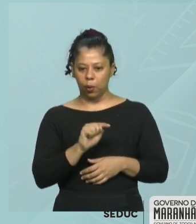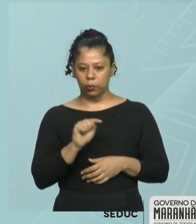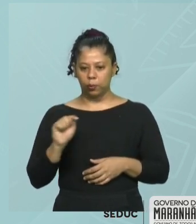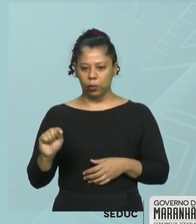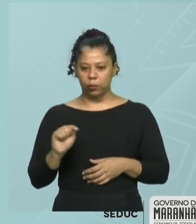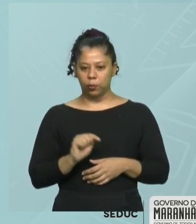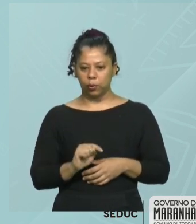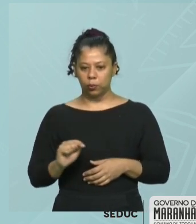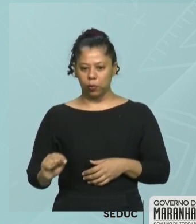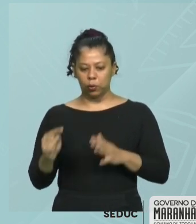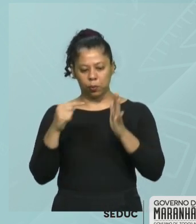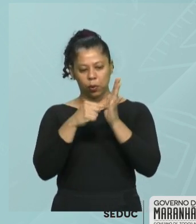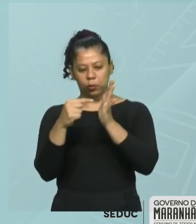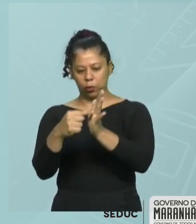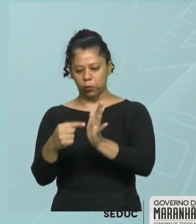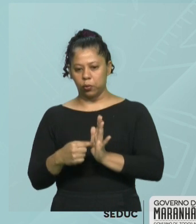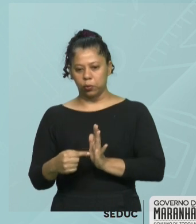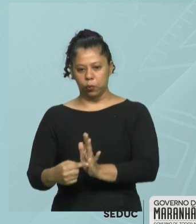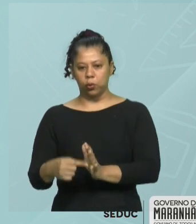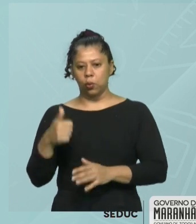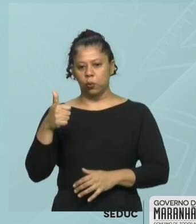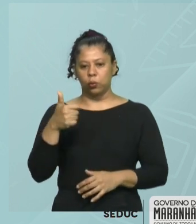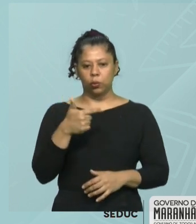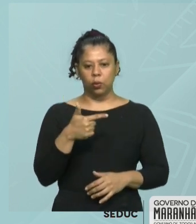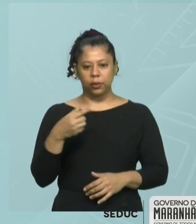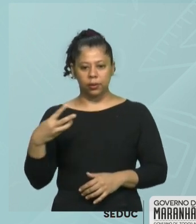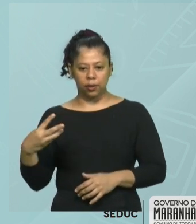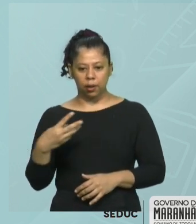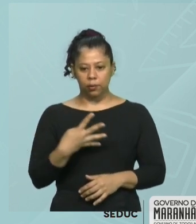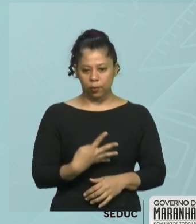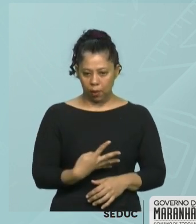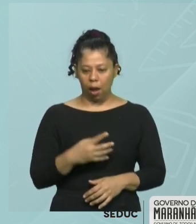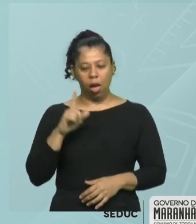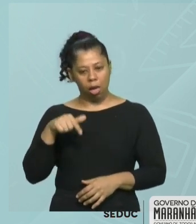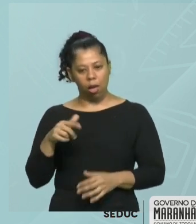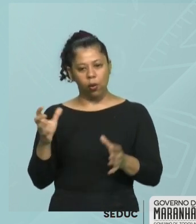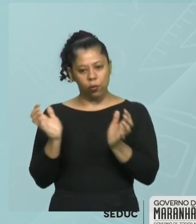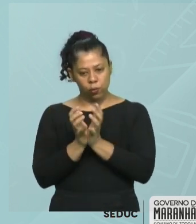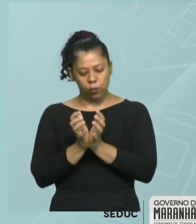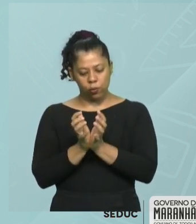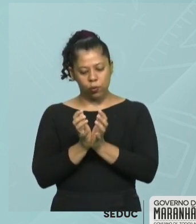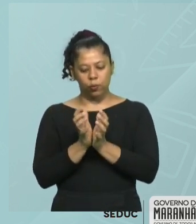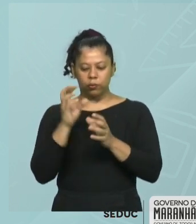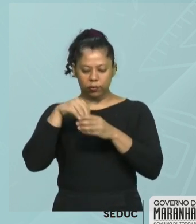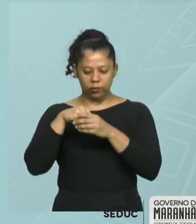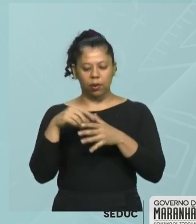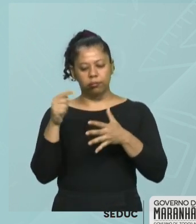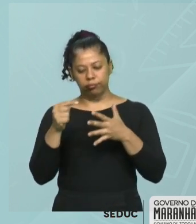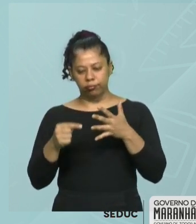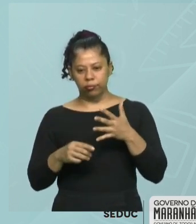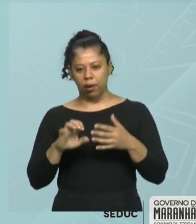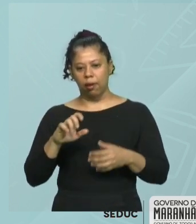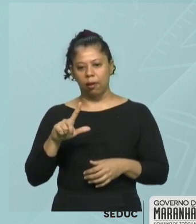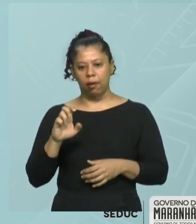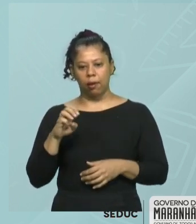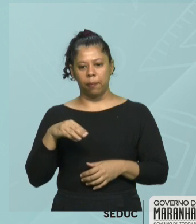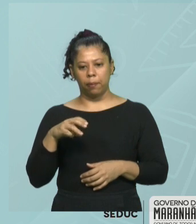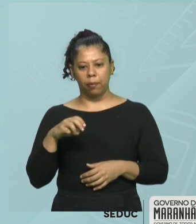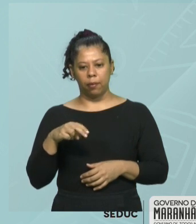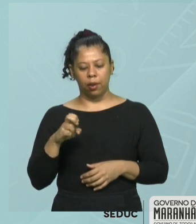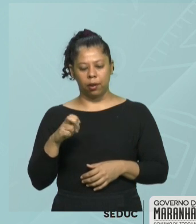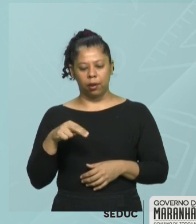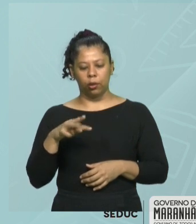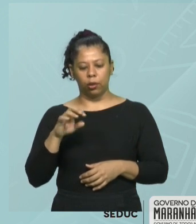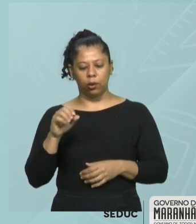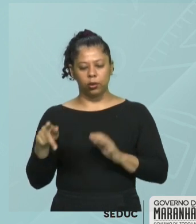3, 4, são os elementos desse conjunto A. Então, essa forma por diagrama é a mesma representação desse